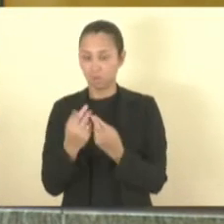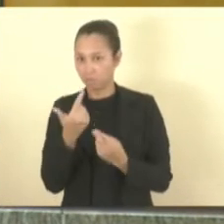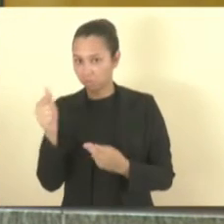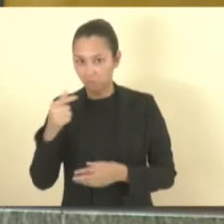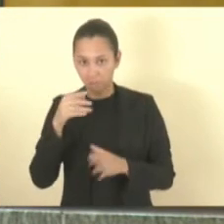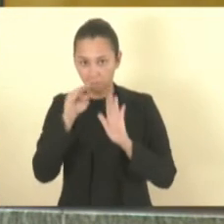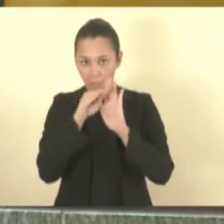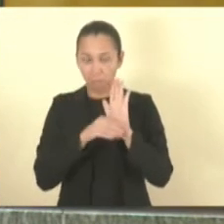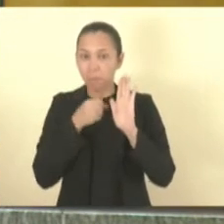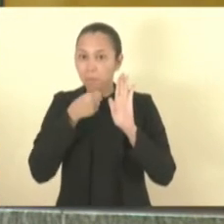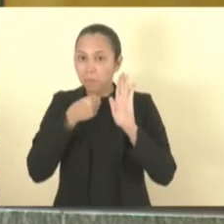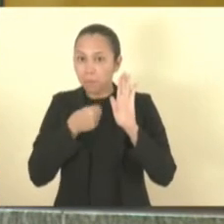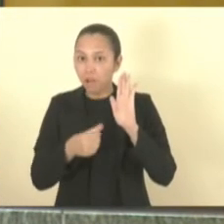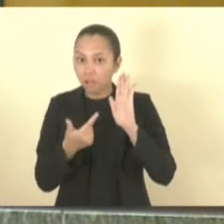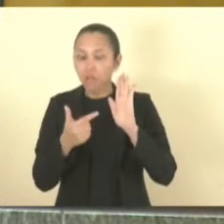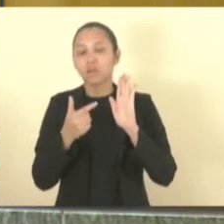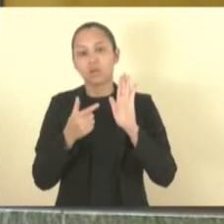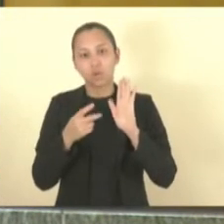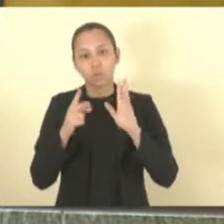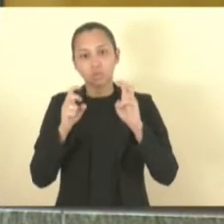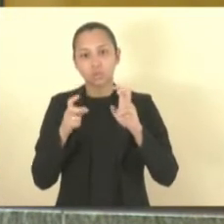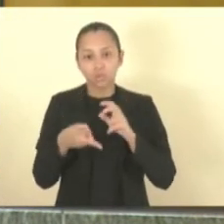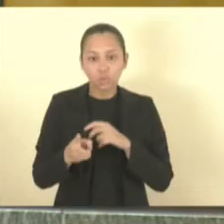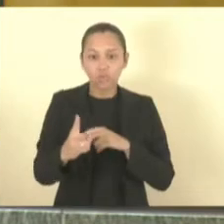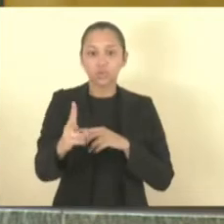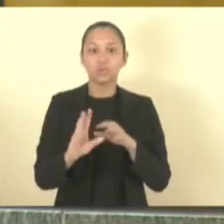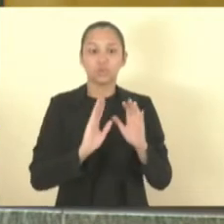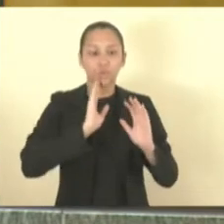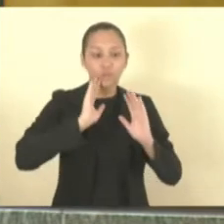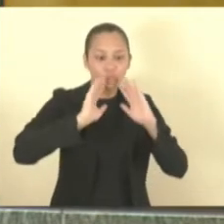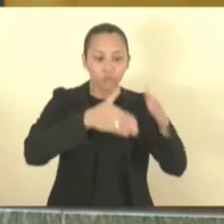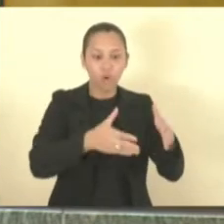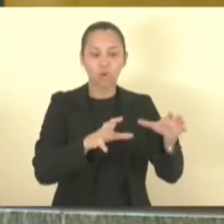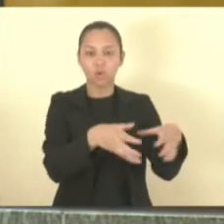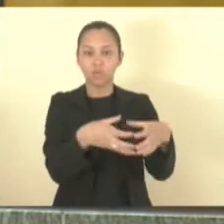inscritos, as matérias seguem para as comissões.